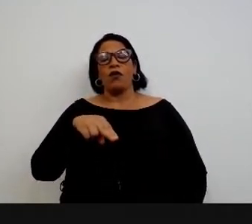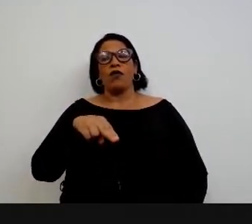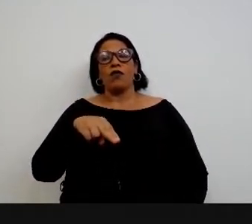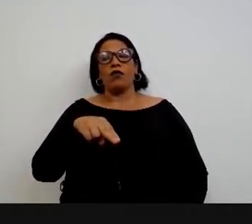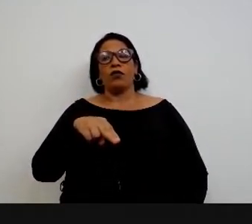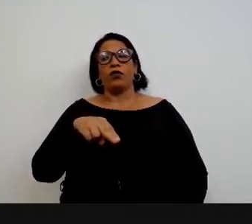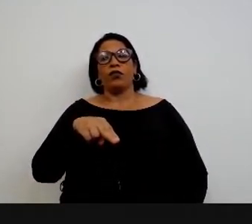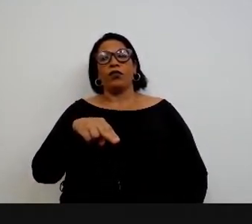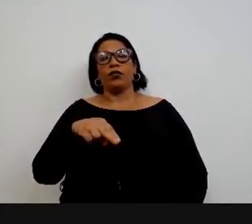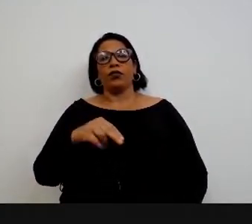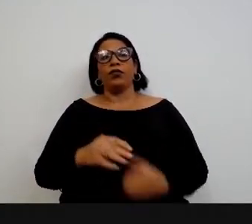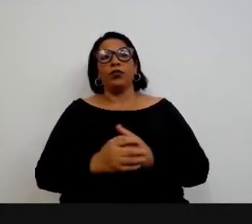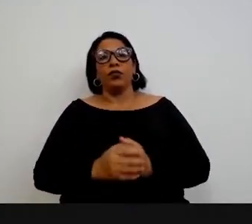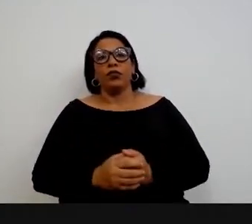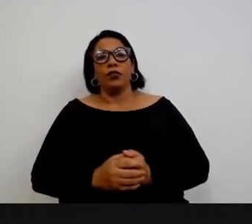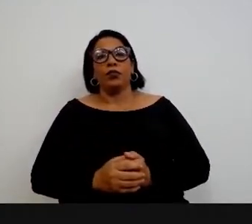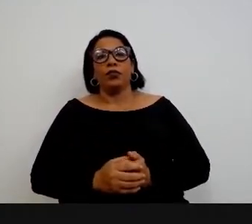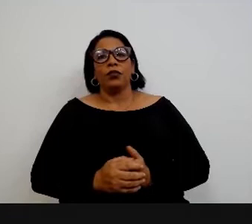Filho.